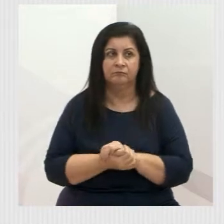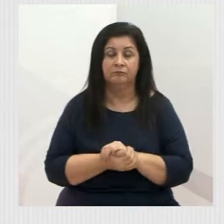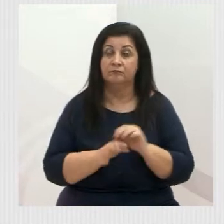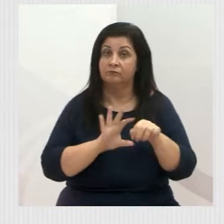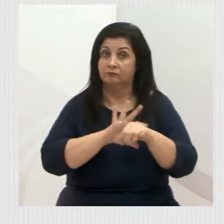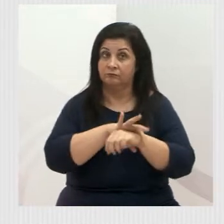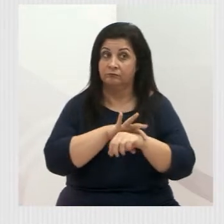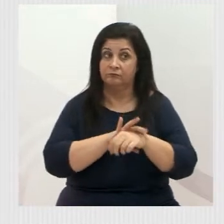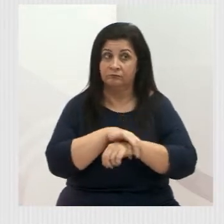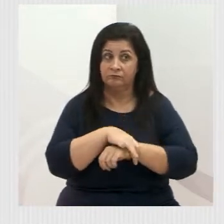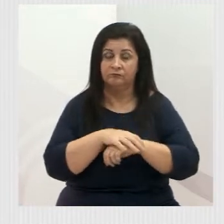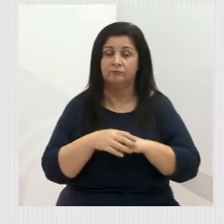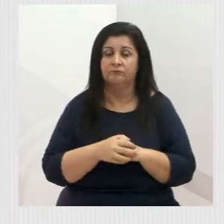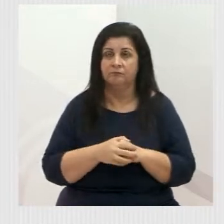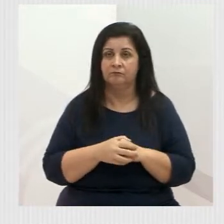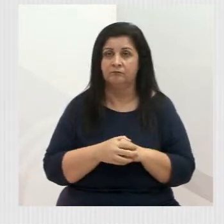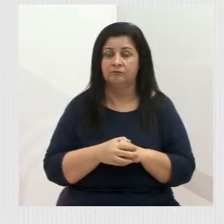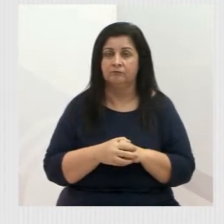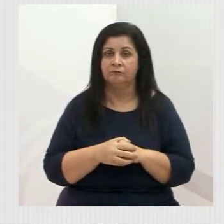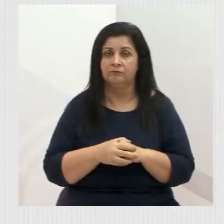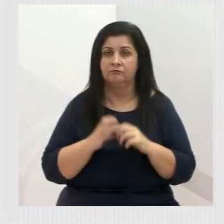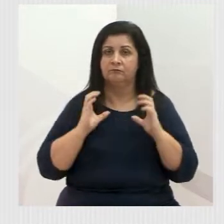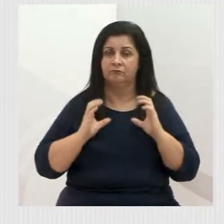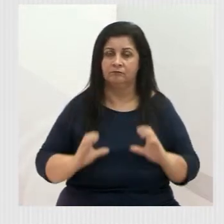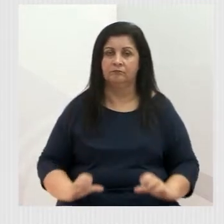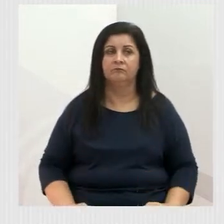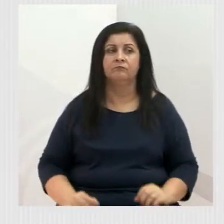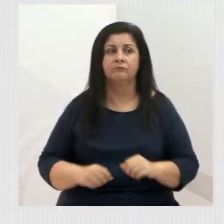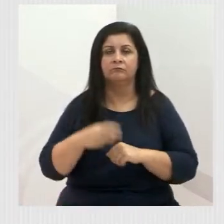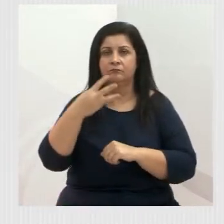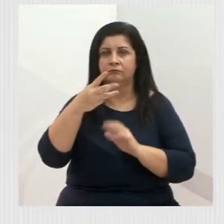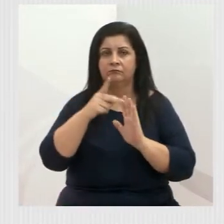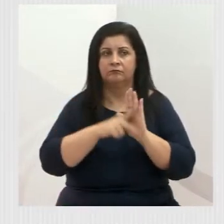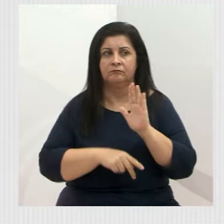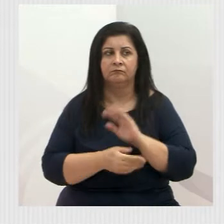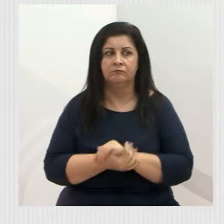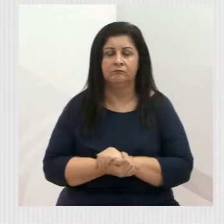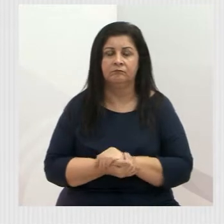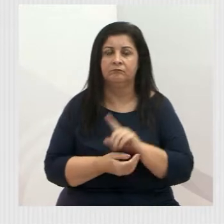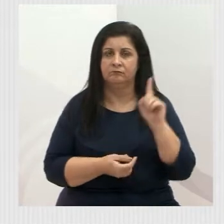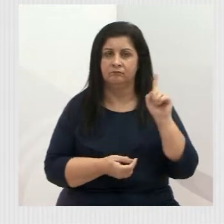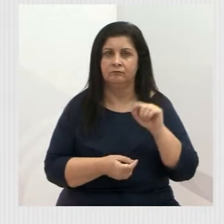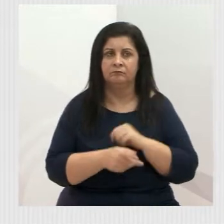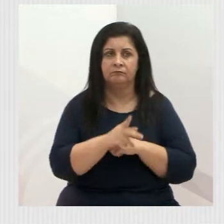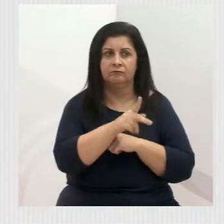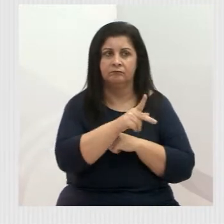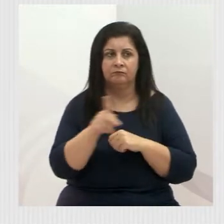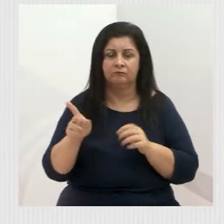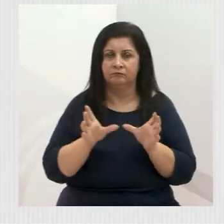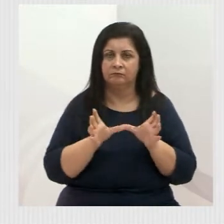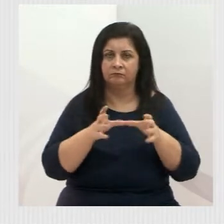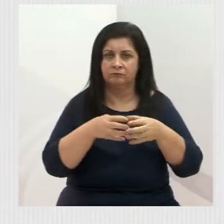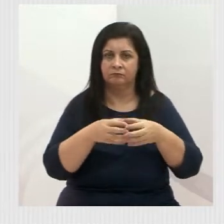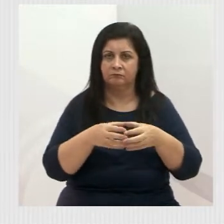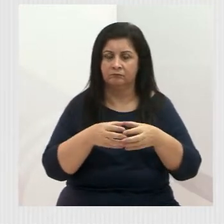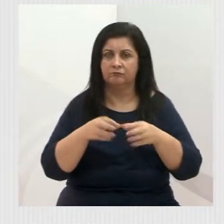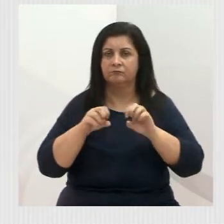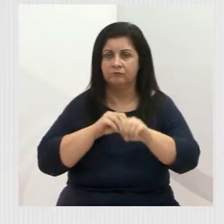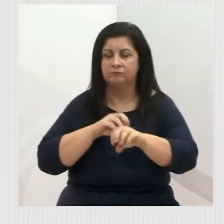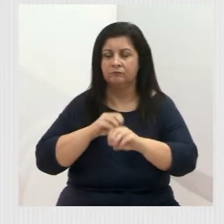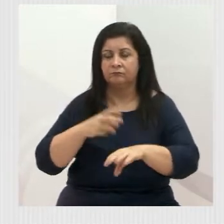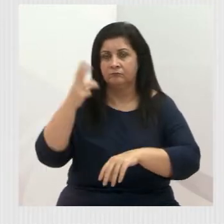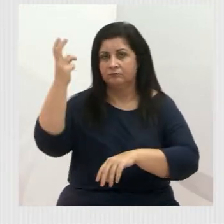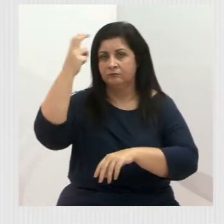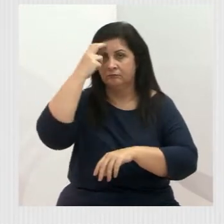Segurança, Direitos Humanos e Cidadania, 3 projetos. Na Presidência da Comissão de Educação, Culturas e